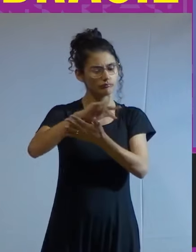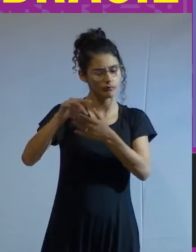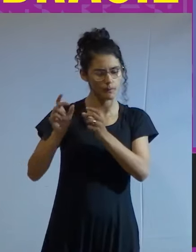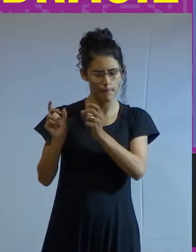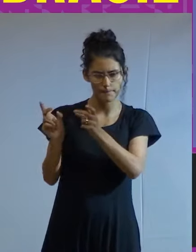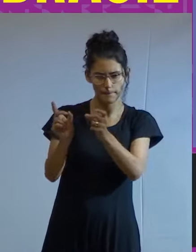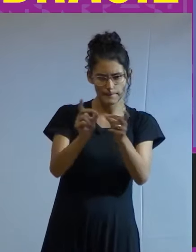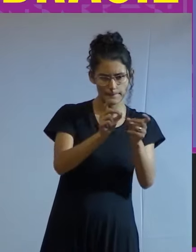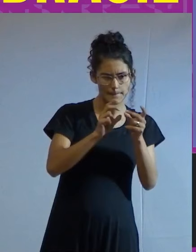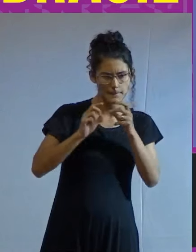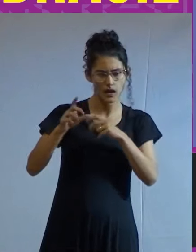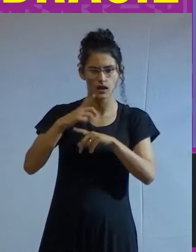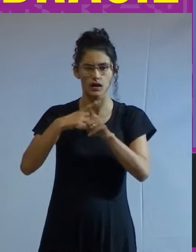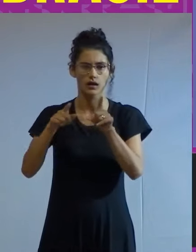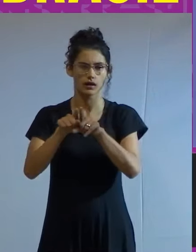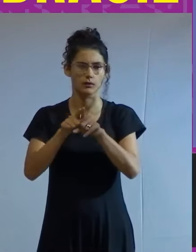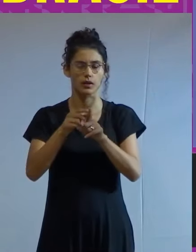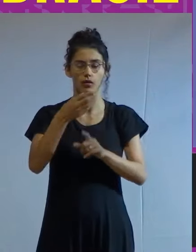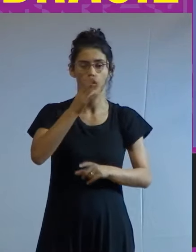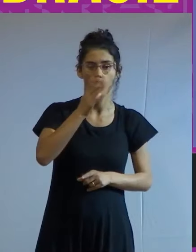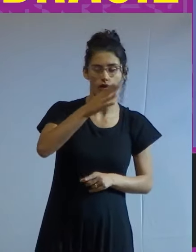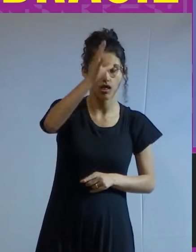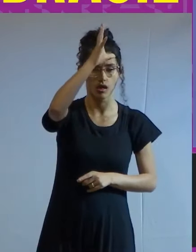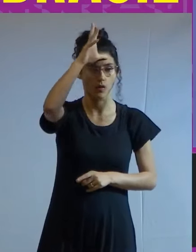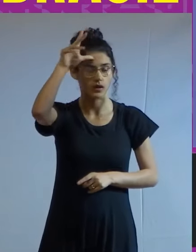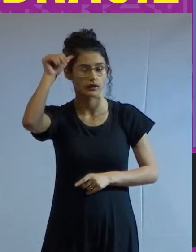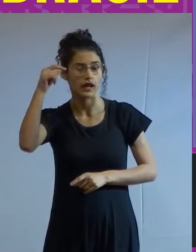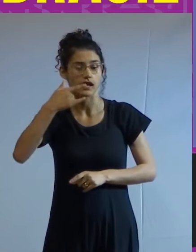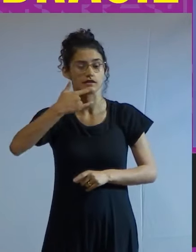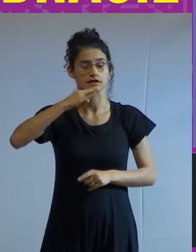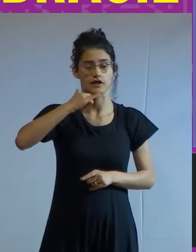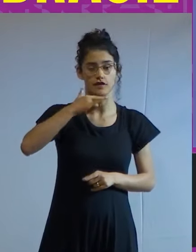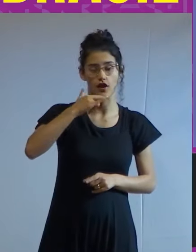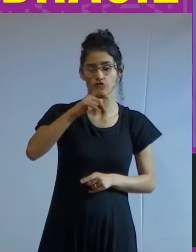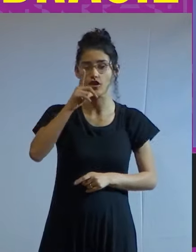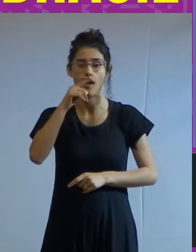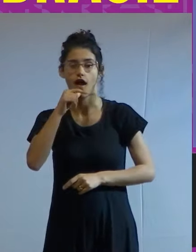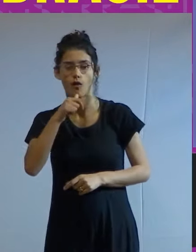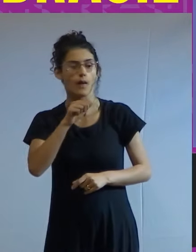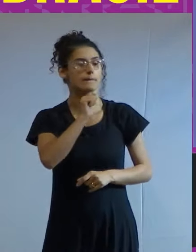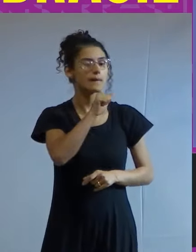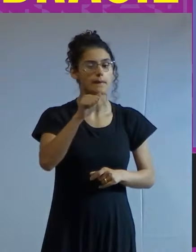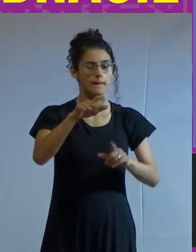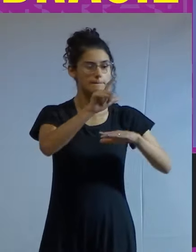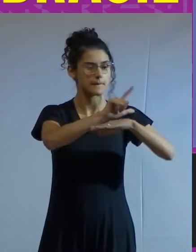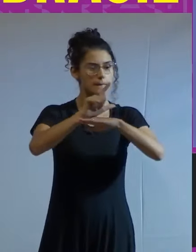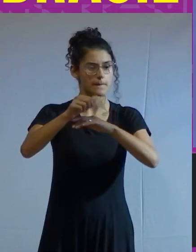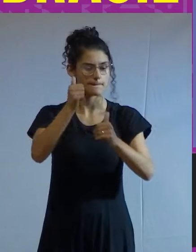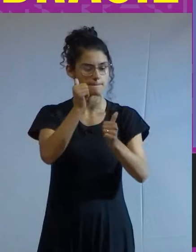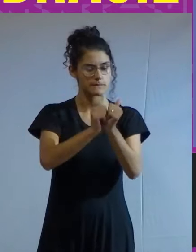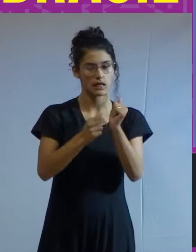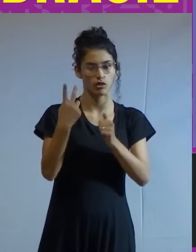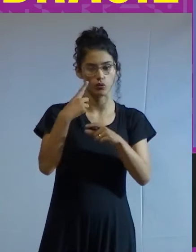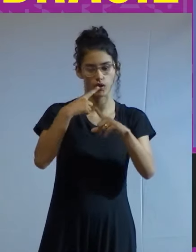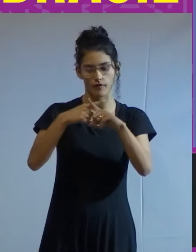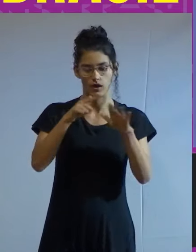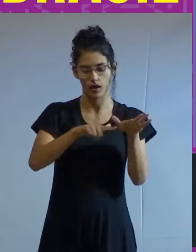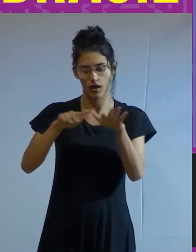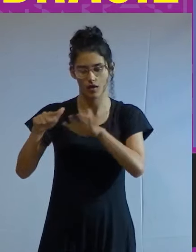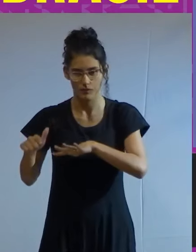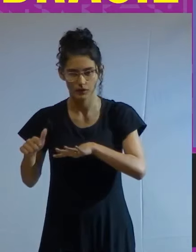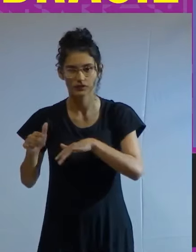vendedores de Coca-Cola, Guaraná, cerveja, água mineral nas portas dos estádios duas vezes por semana.